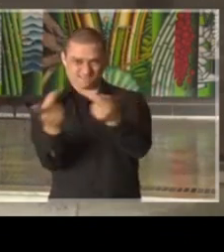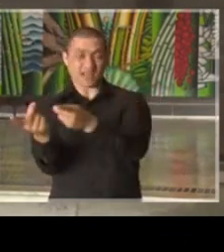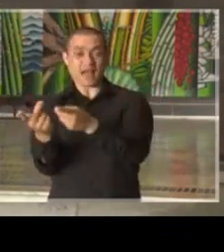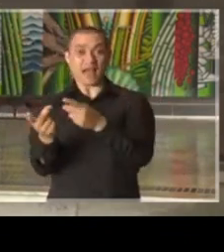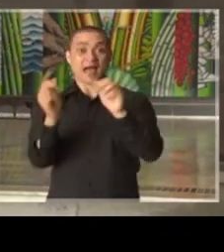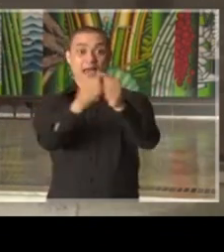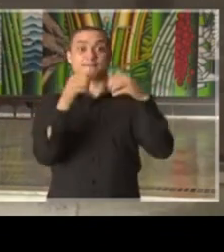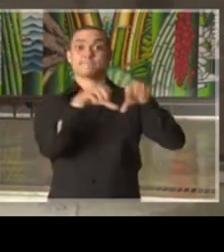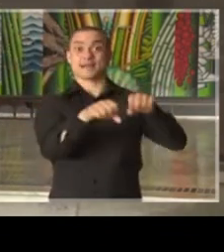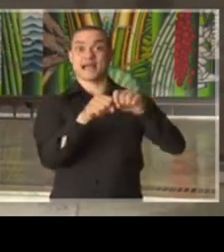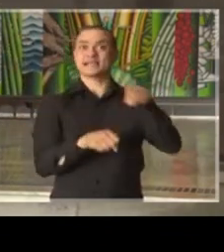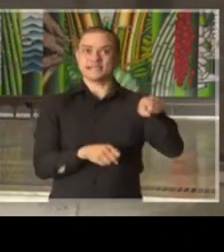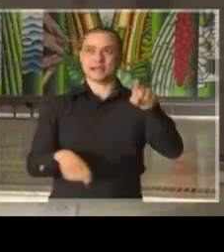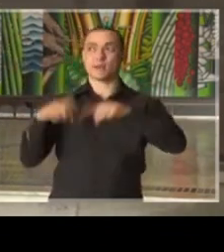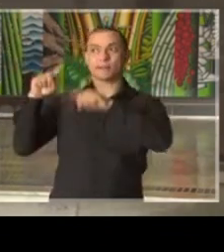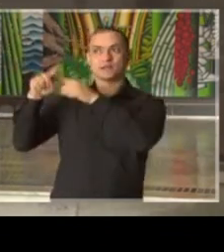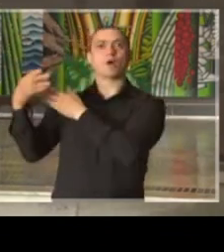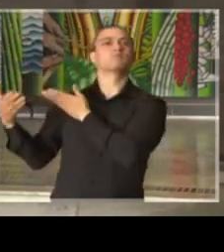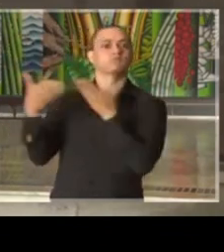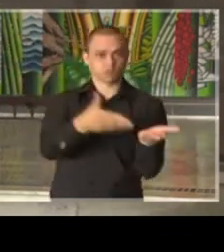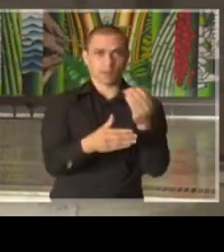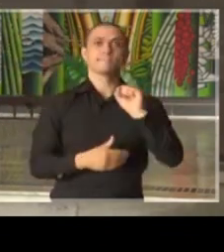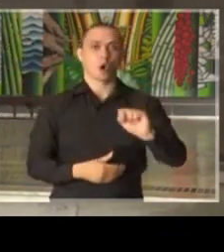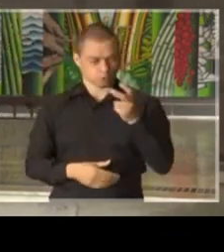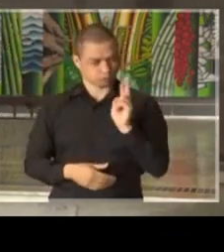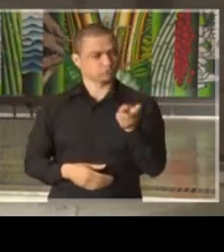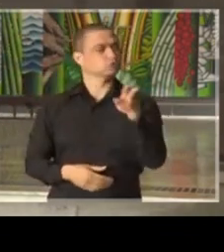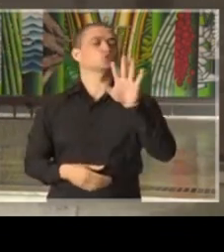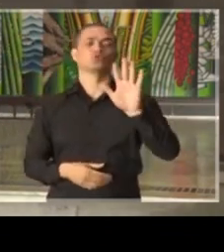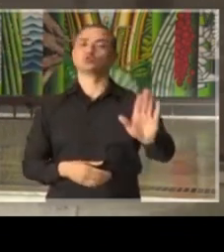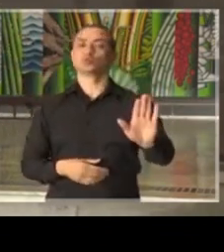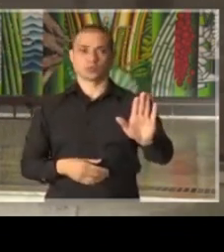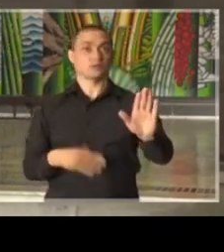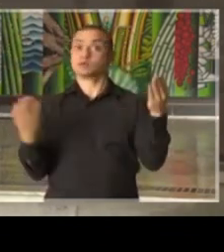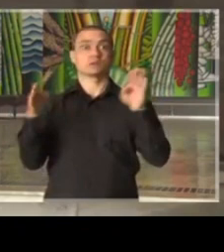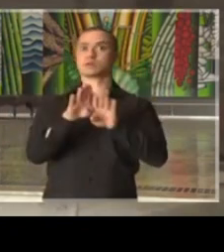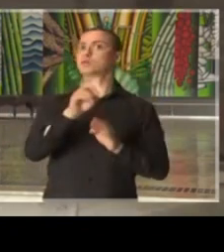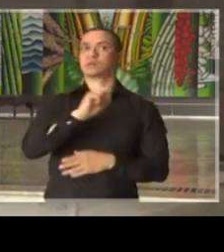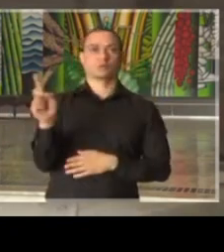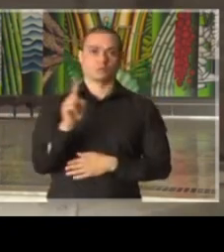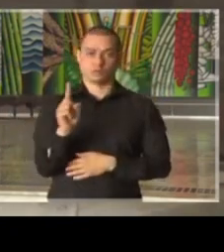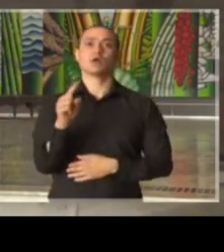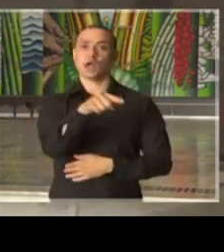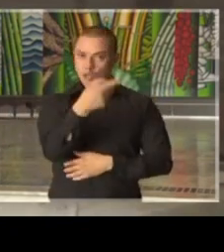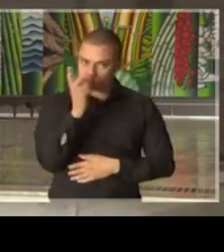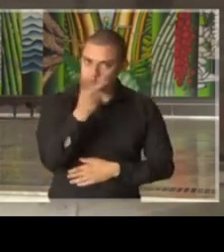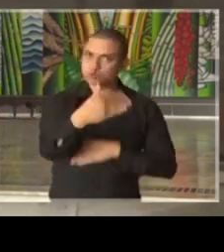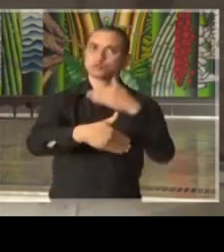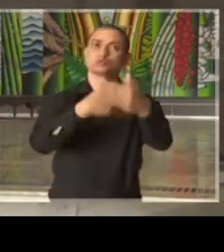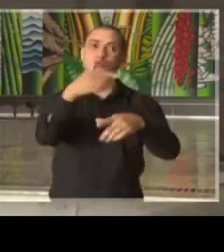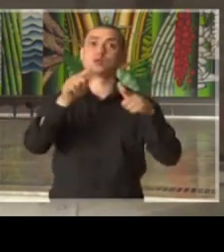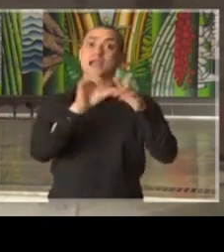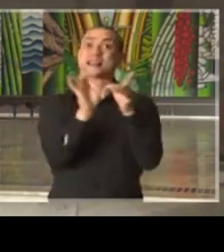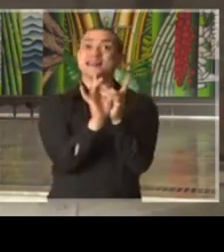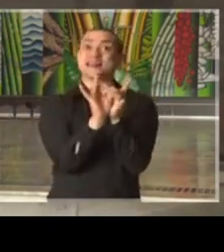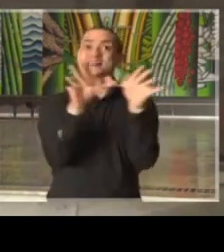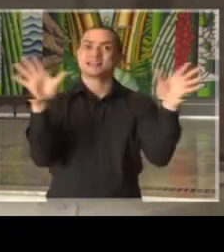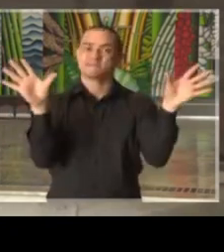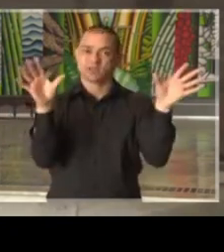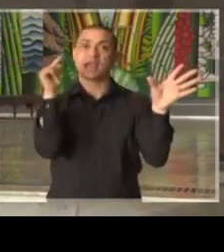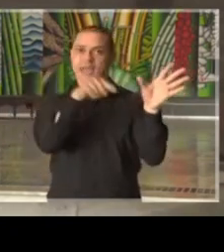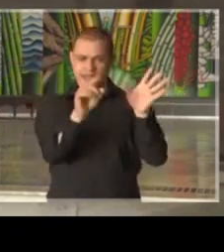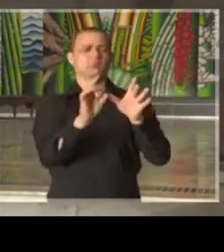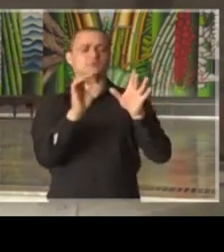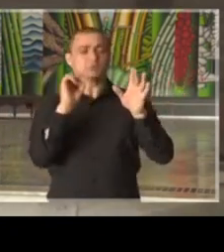serviços de abastecimento podem ser mantidos. As padarias no Estado de São Paulo funcionam como mini-mercados, portanto, elas estão